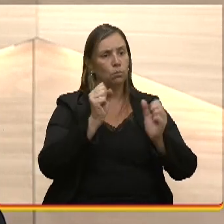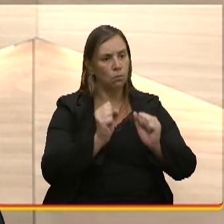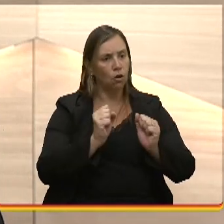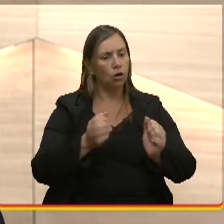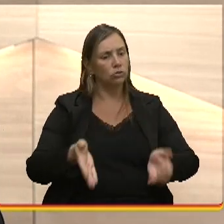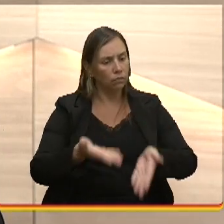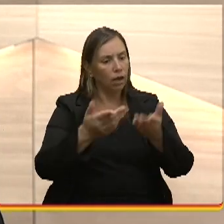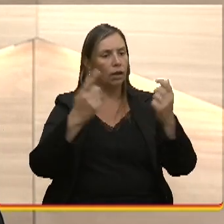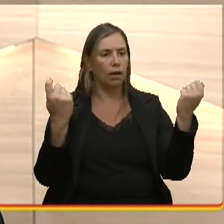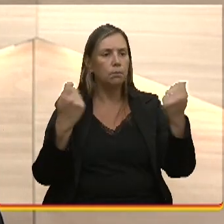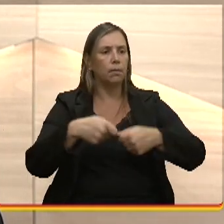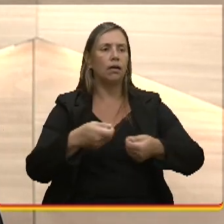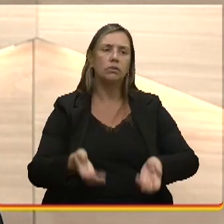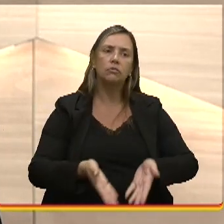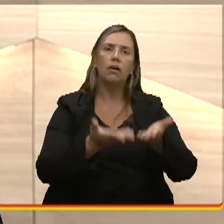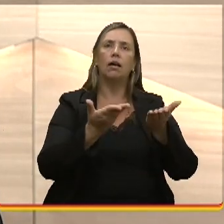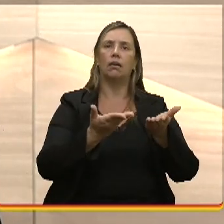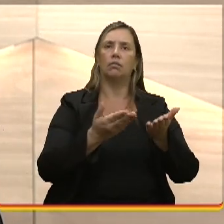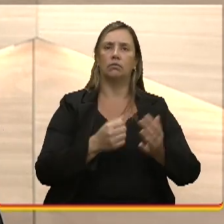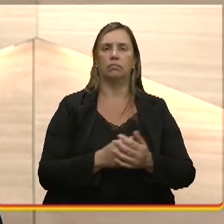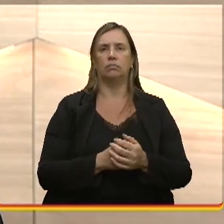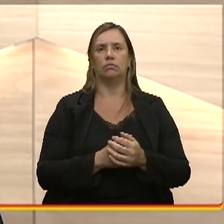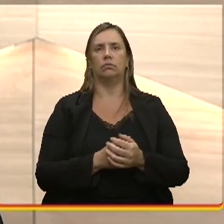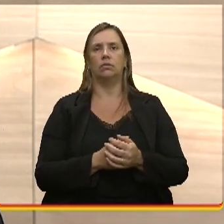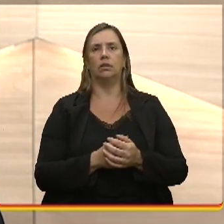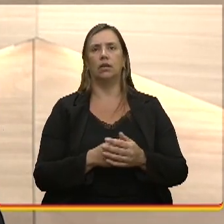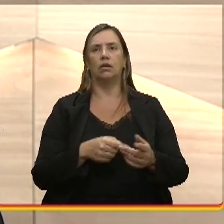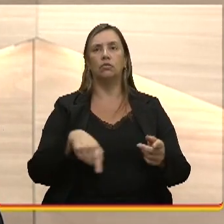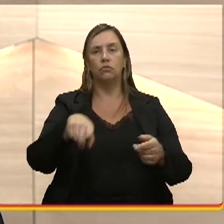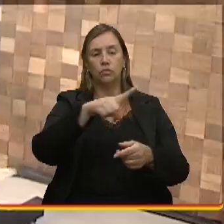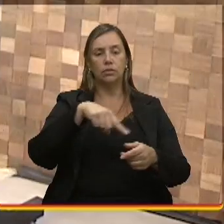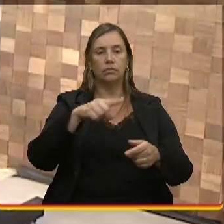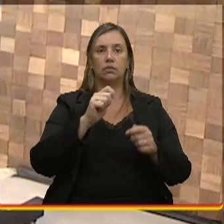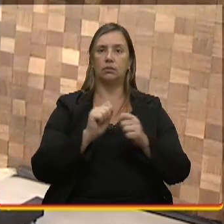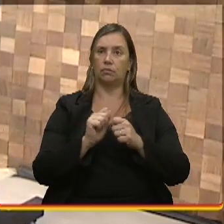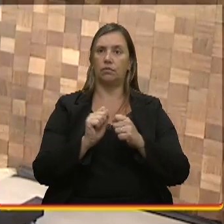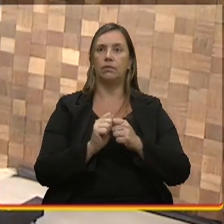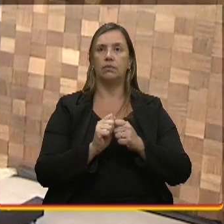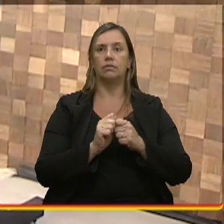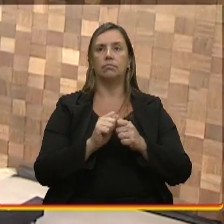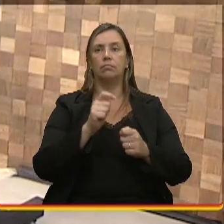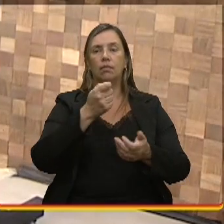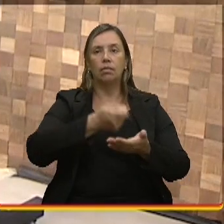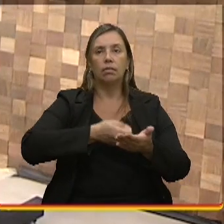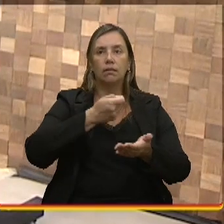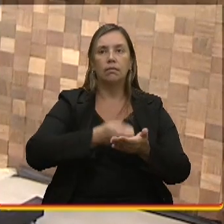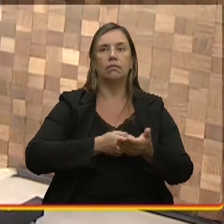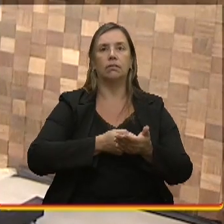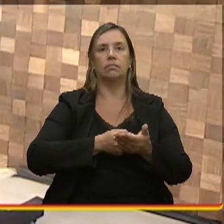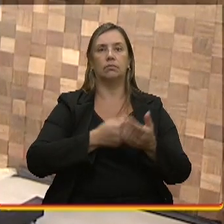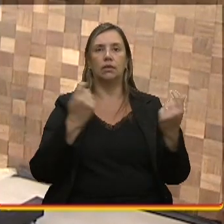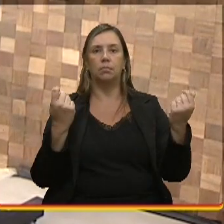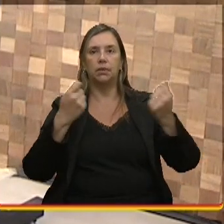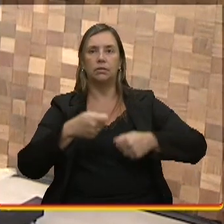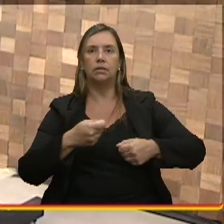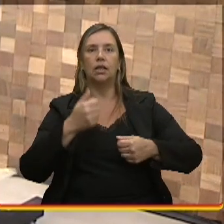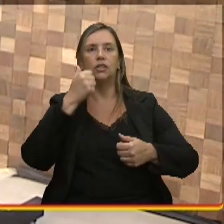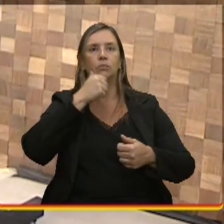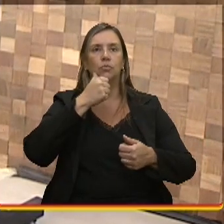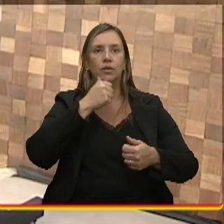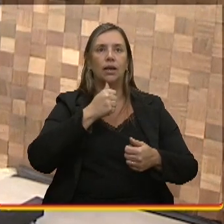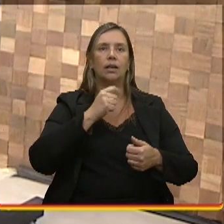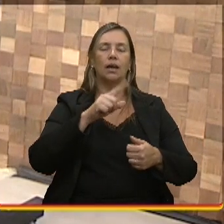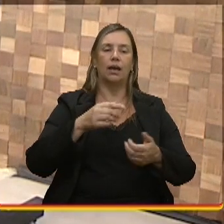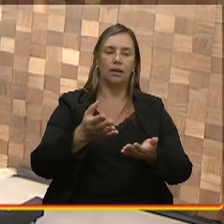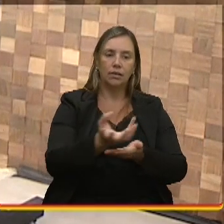tô contigo, e eu acho que é o muito que vocês fazem, né, tentando capacitar outras mulheres, é a essência do Mulher